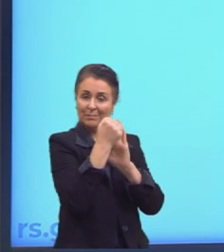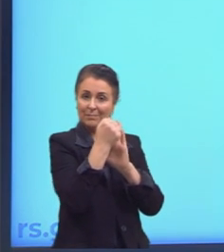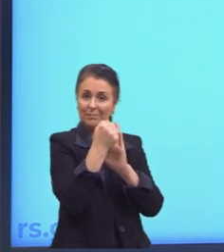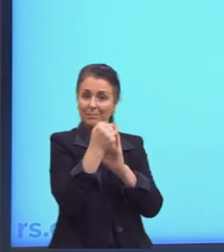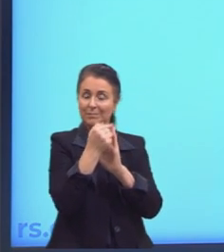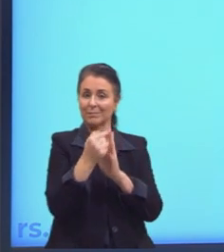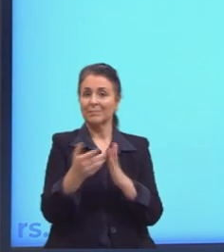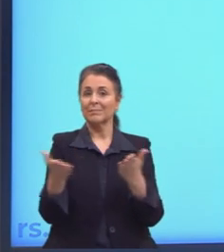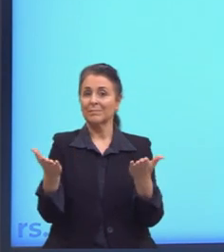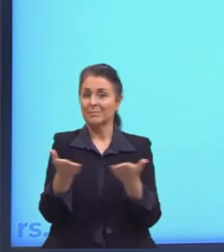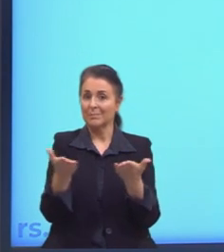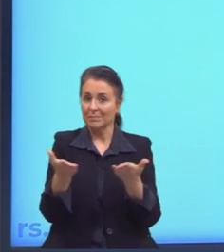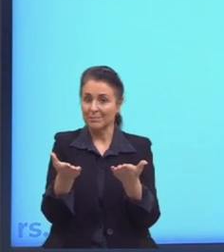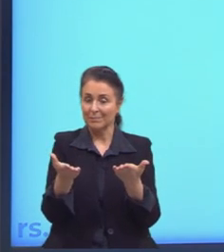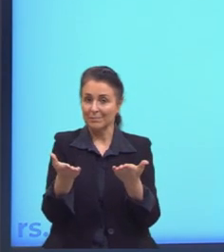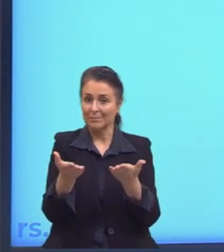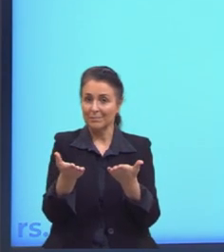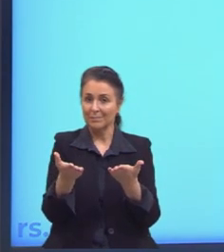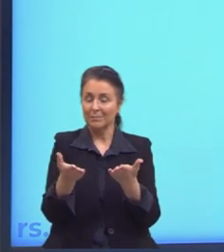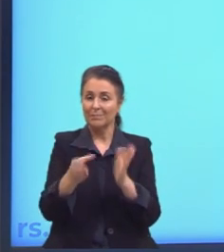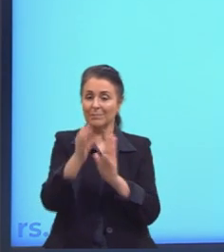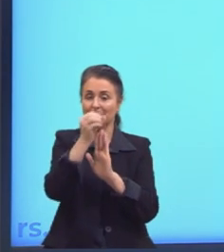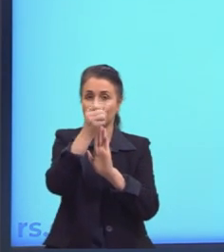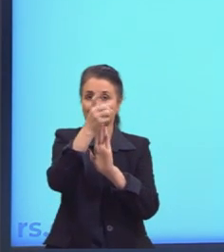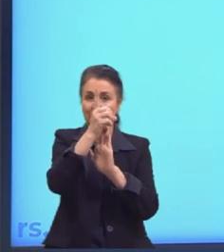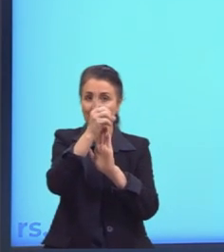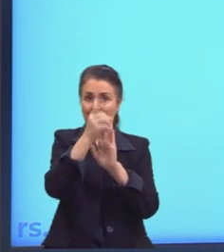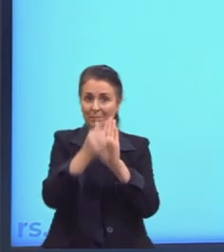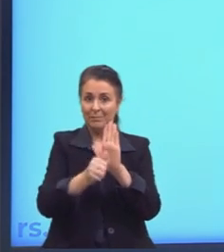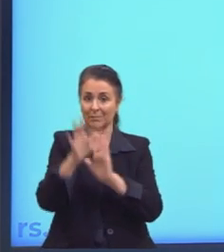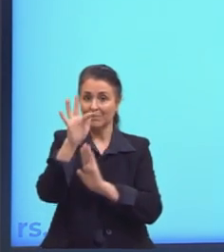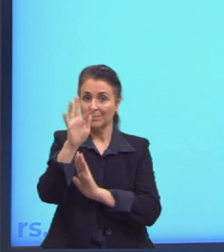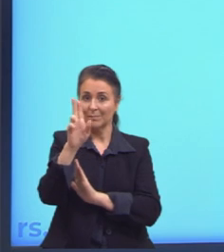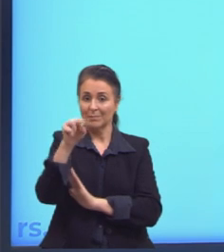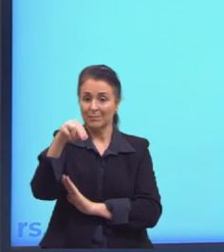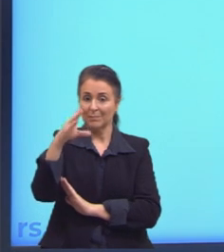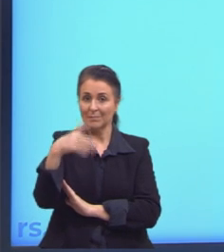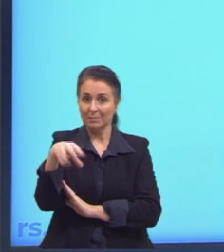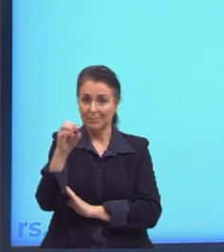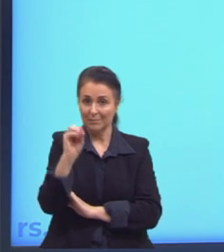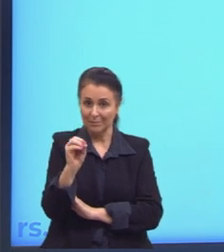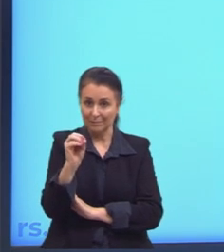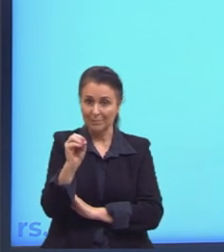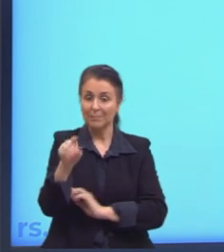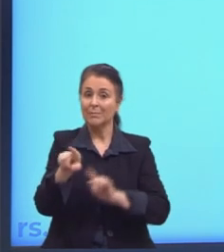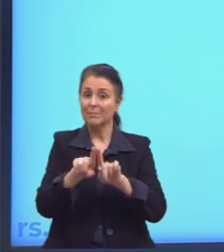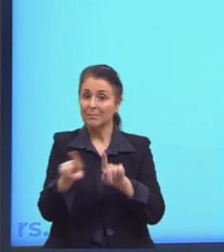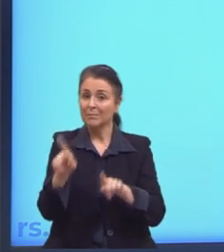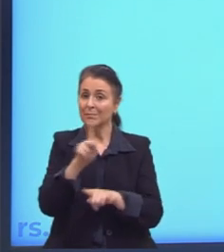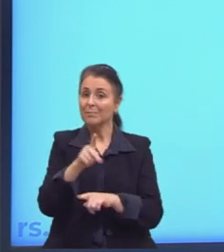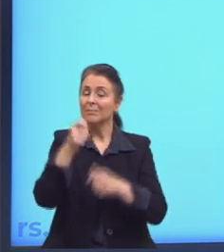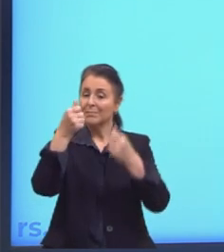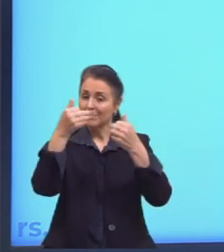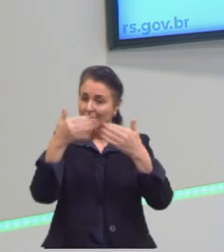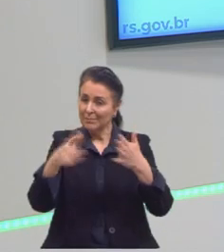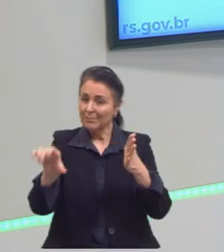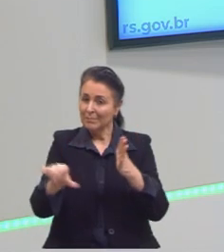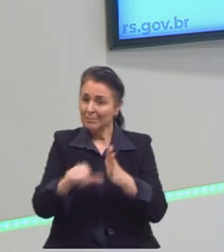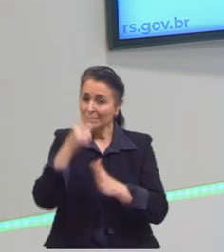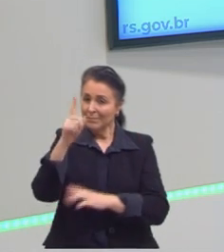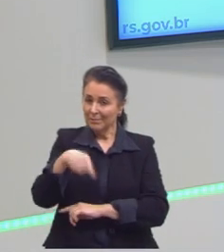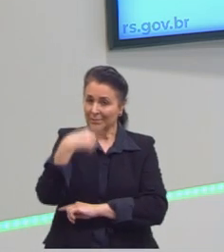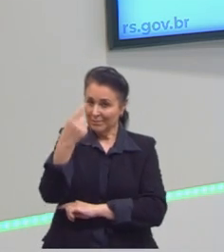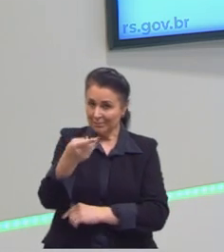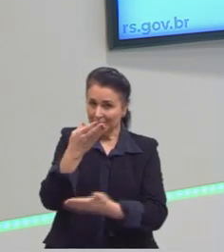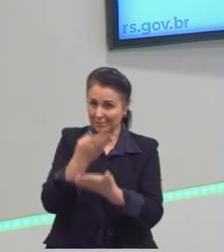Rapidamente, eu coloquei para vocês a definição de função, mas esse conteúdo a gente vai ver também nas aulas futuras. Mas